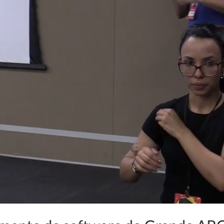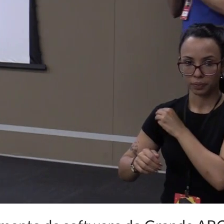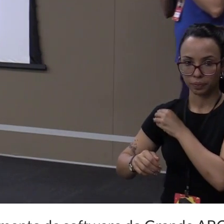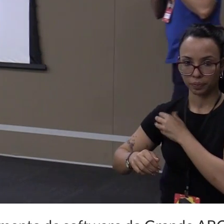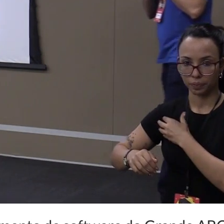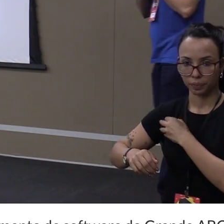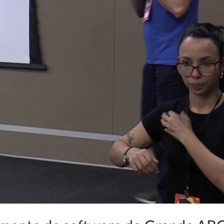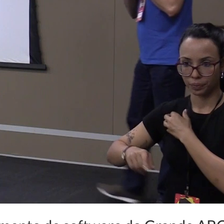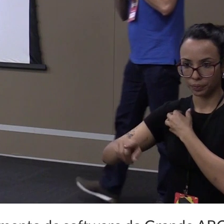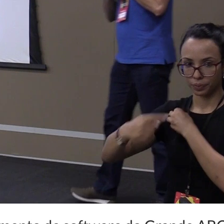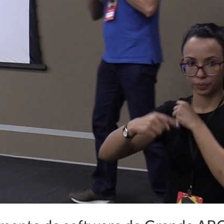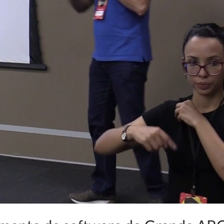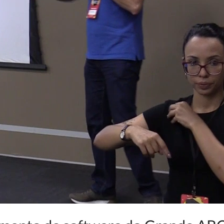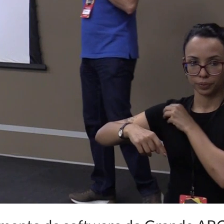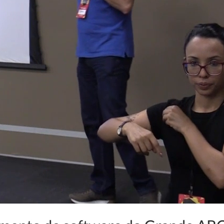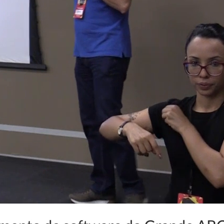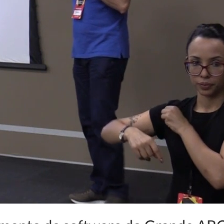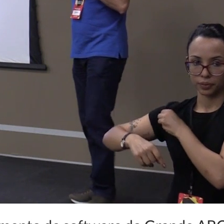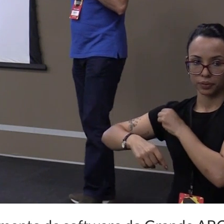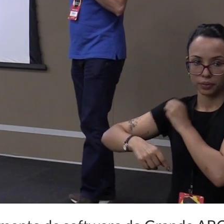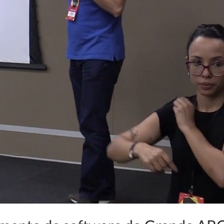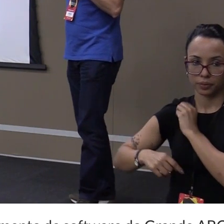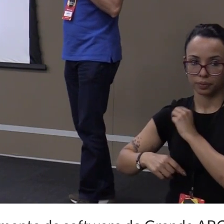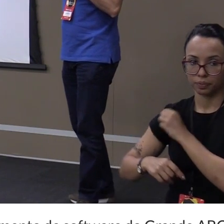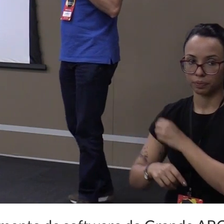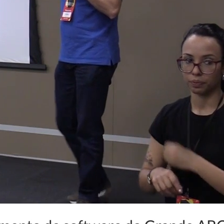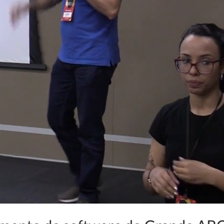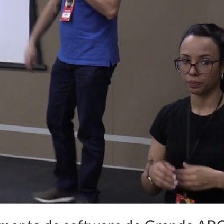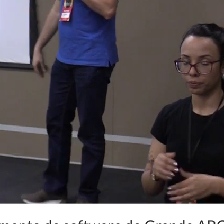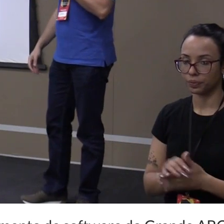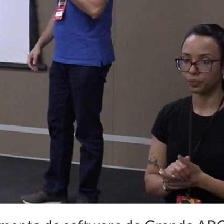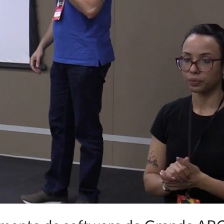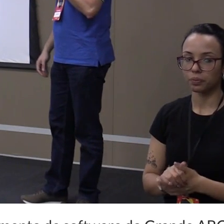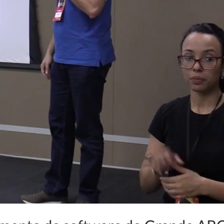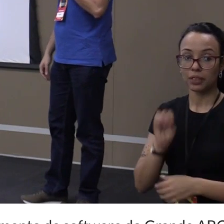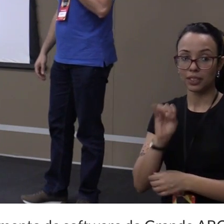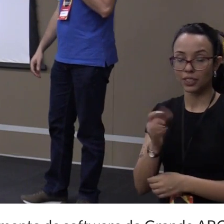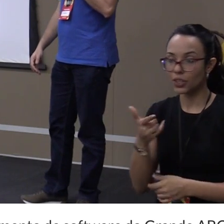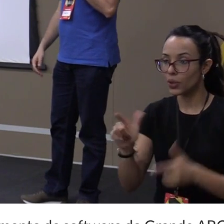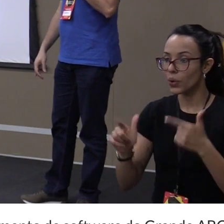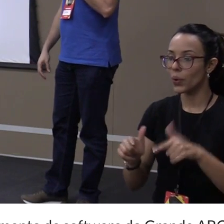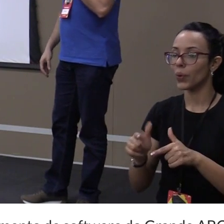Só de exemplo, aquele exemplo que eu mostrei antes do ABCDEV,